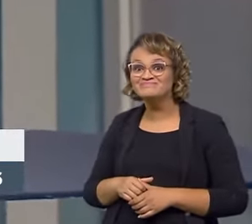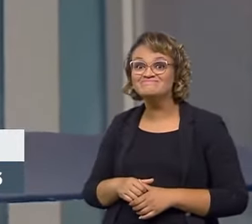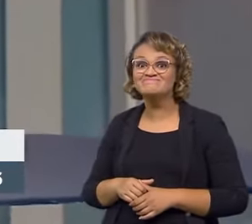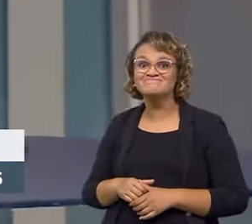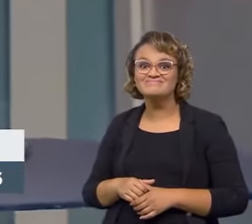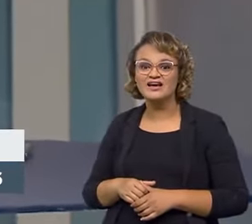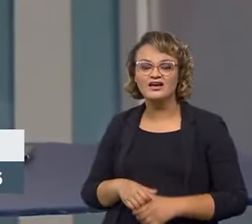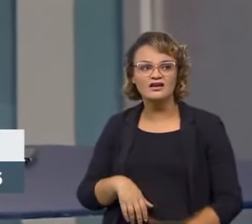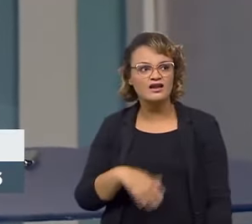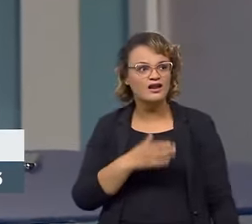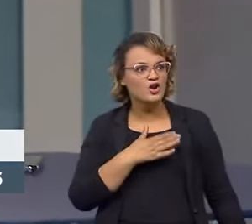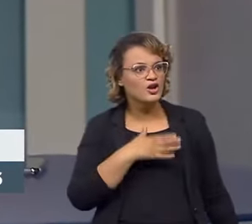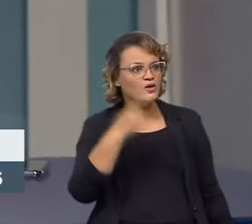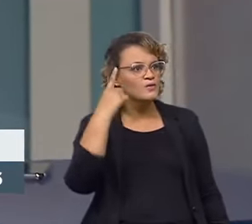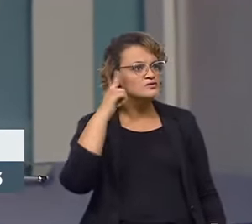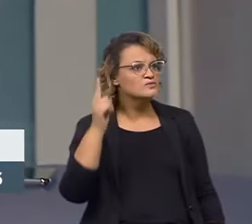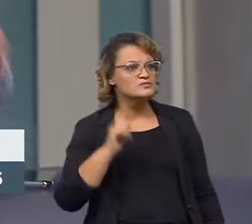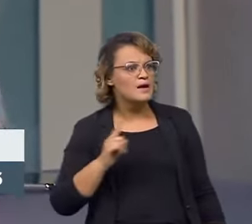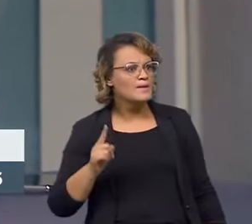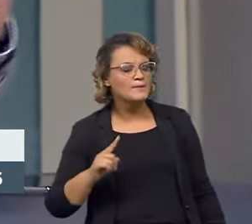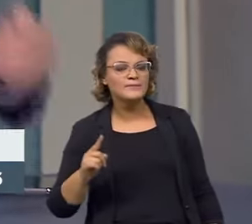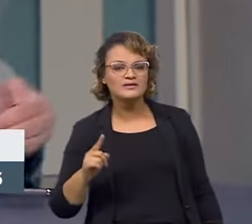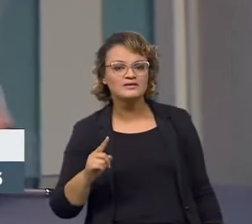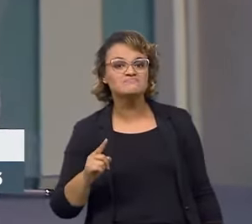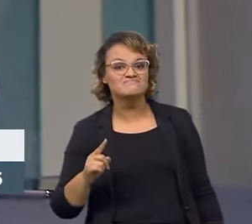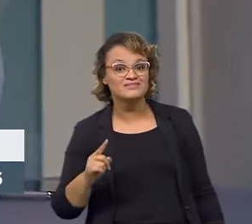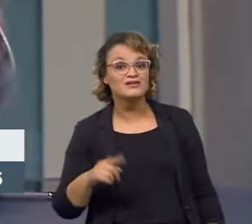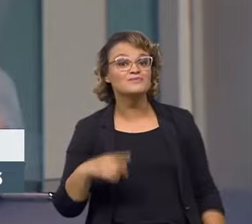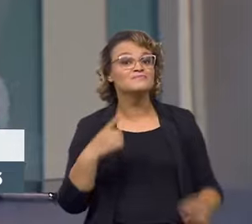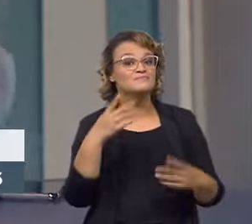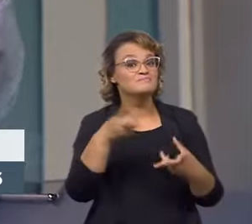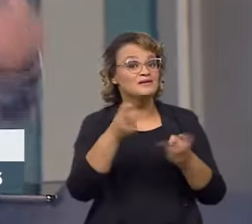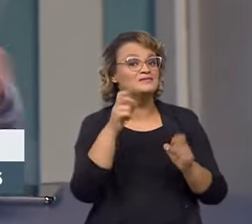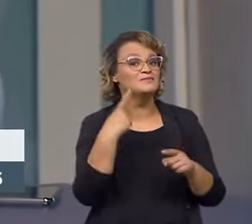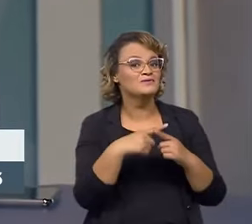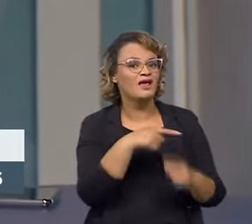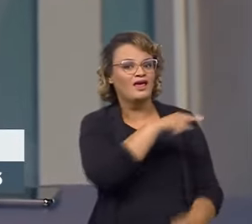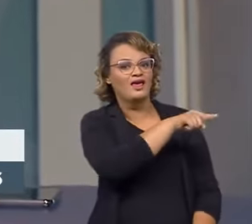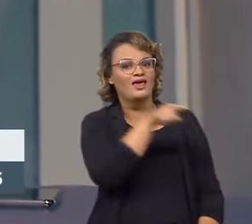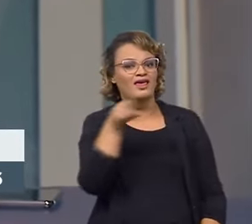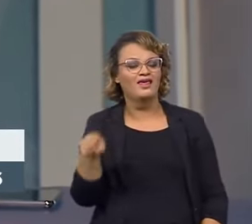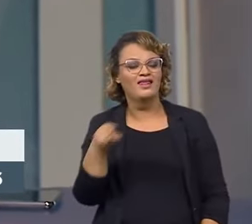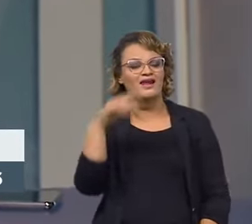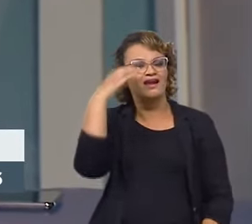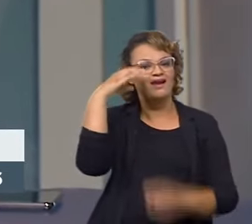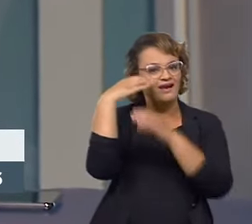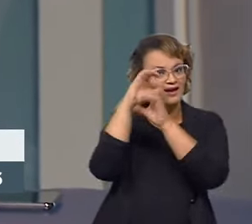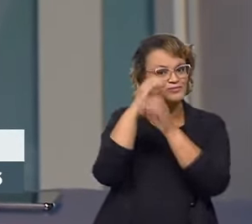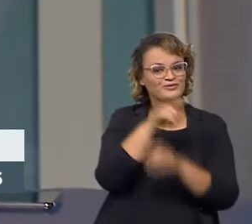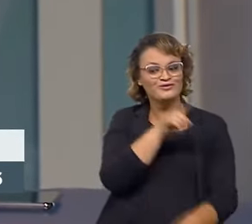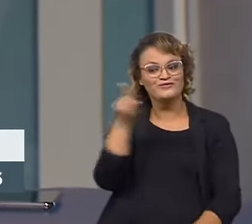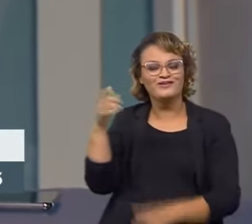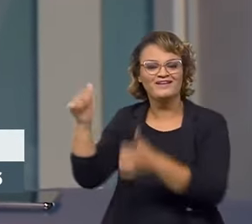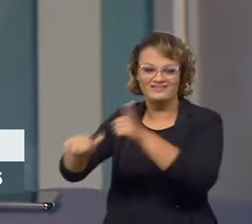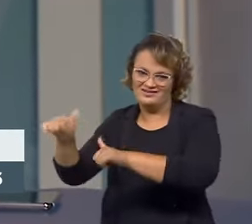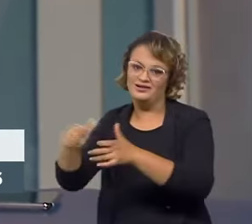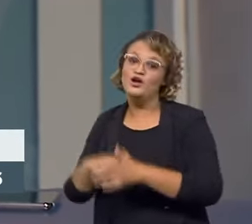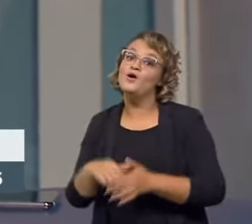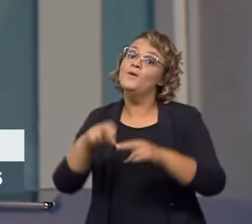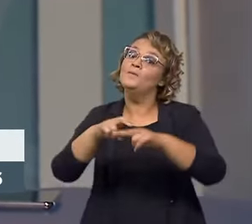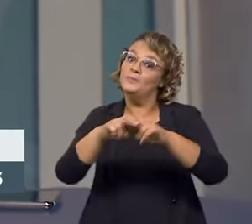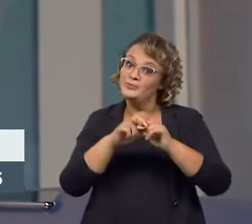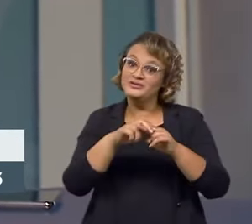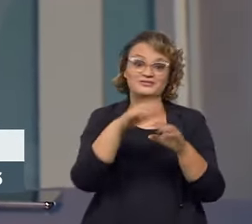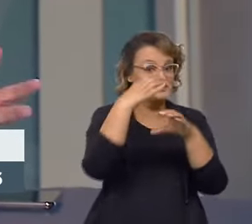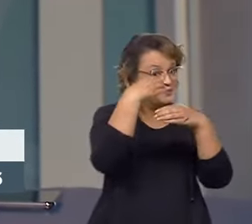forma, lesado no processo de fabricação dele. E só com o teste laboratório com certificação, você vai conseguir chegar nisso. Então, uma